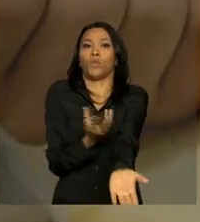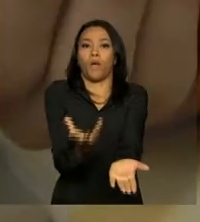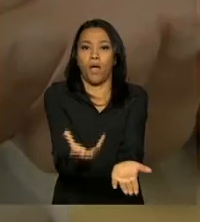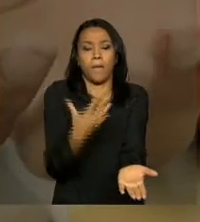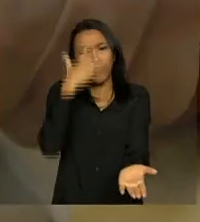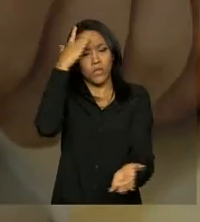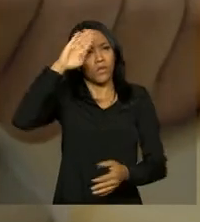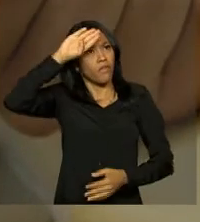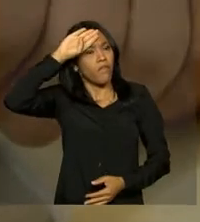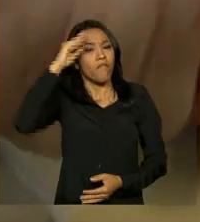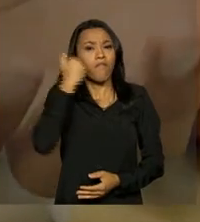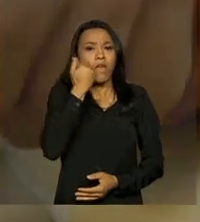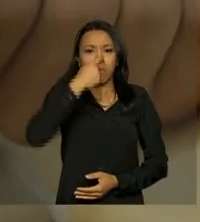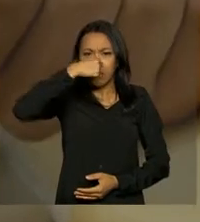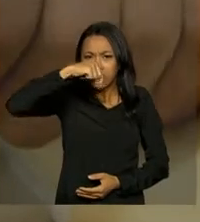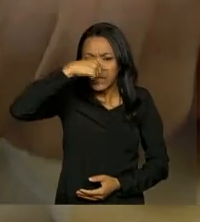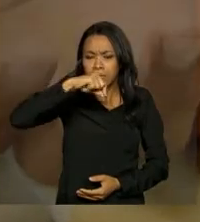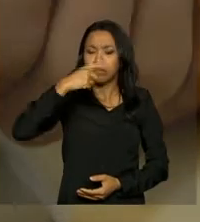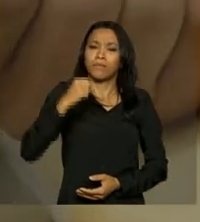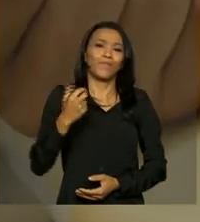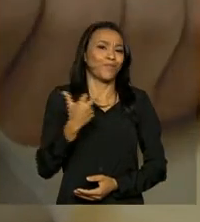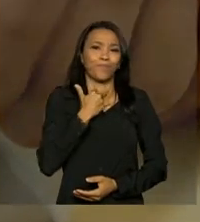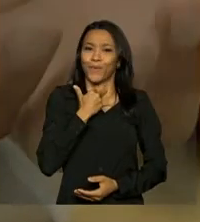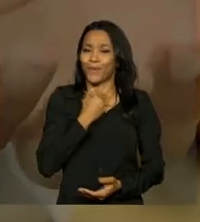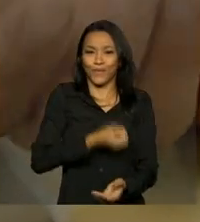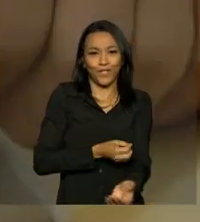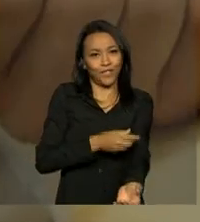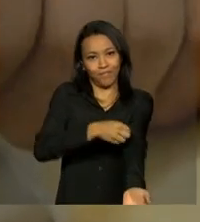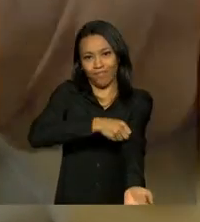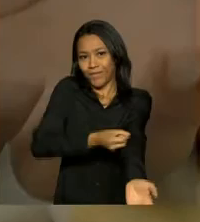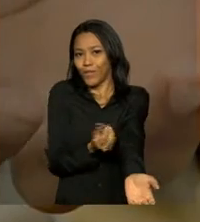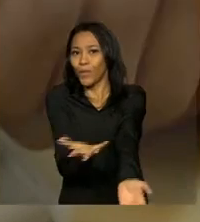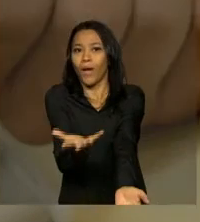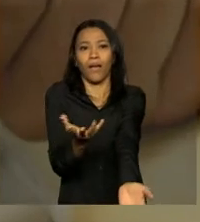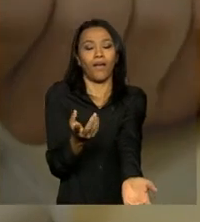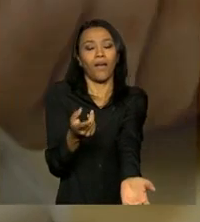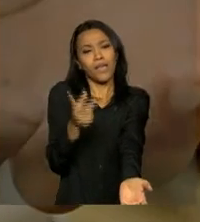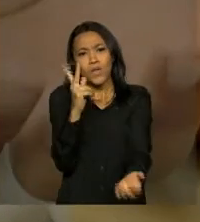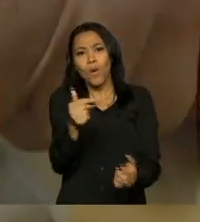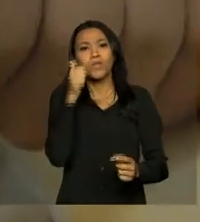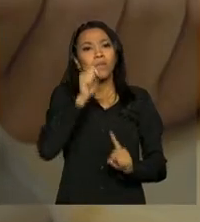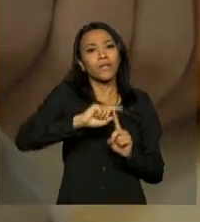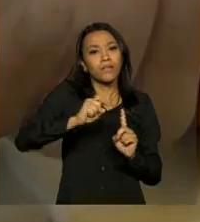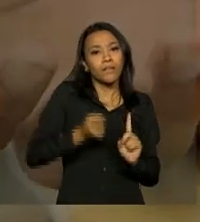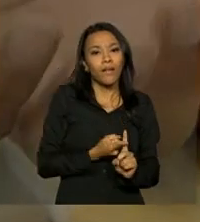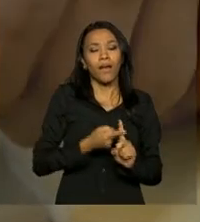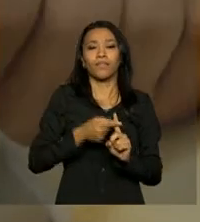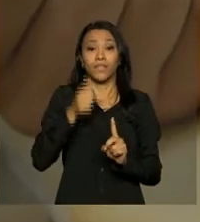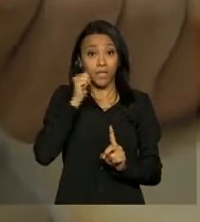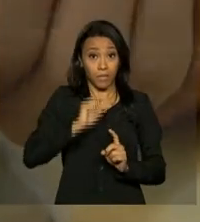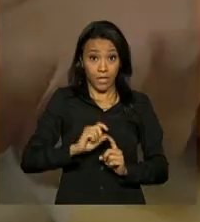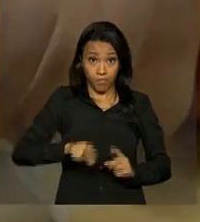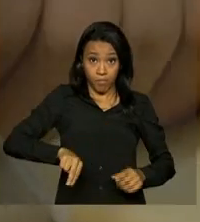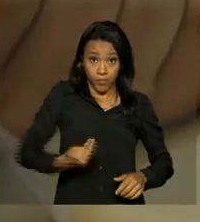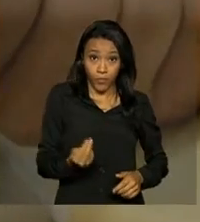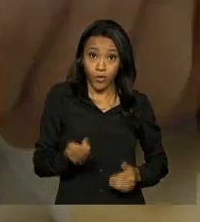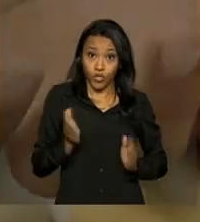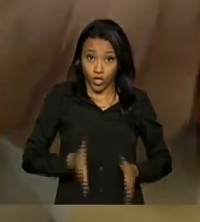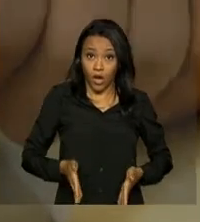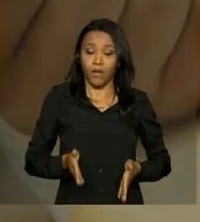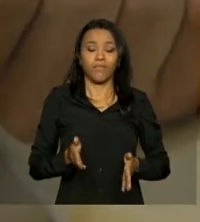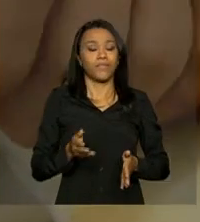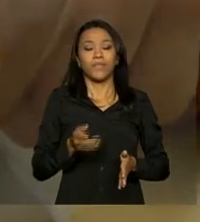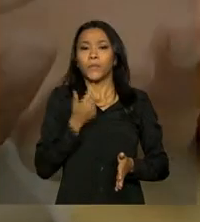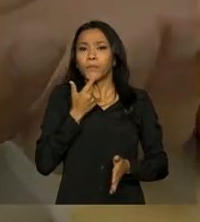com febre, gripe ou resfriado não podem doar sangue, assim como as grávidas e as mulheres no pós-parto. Quem fez